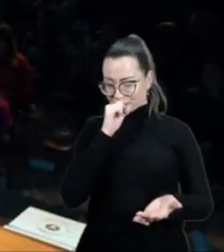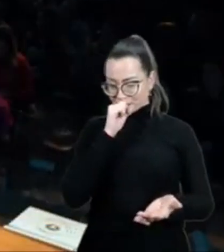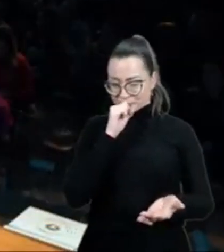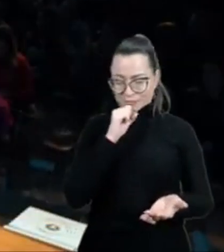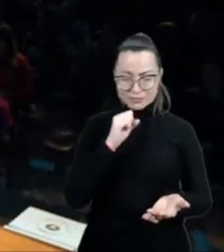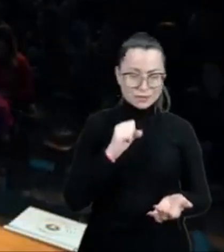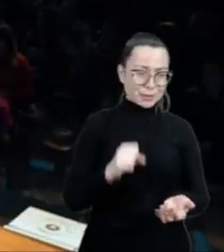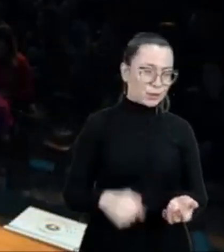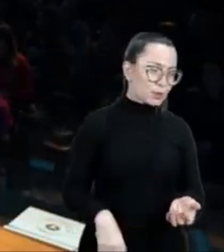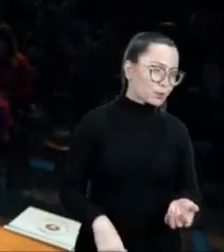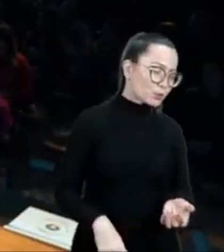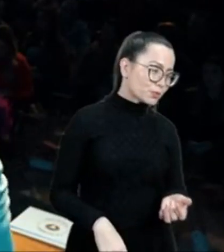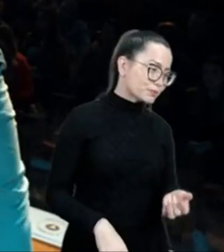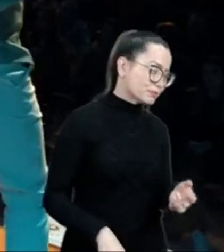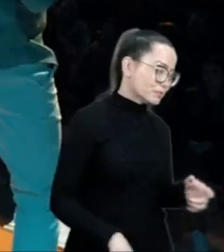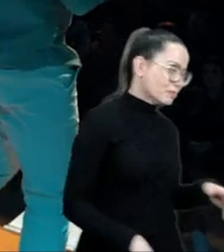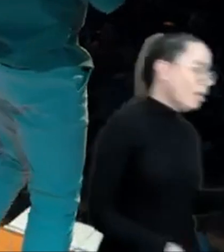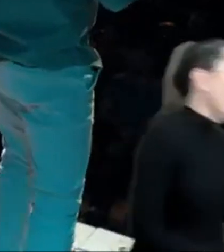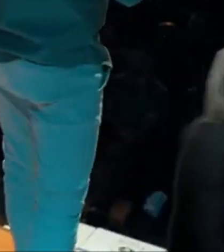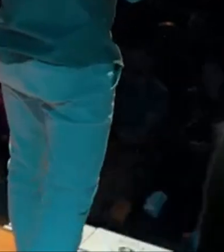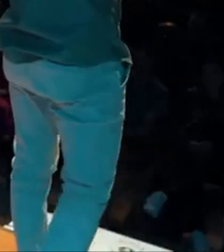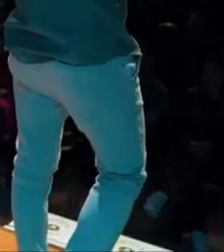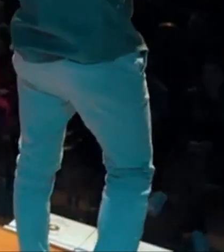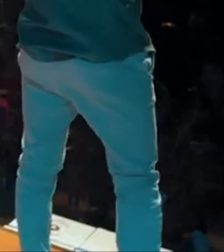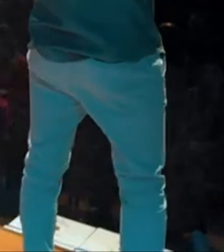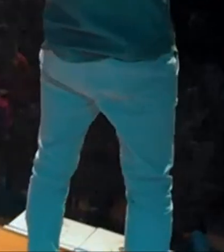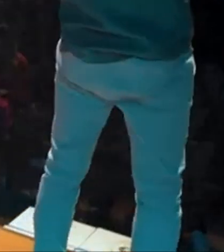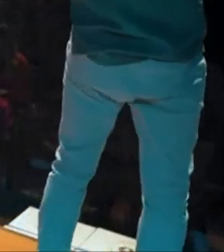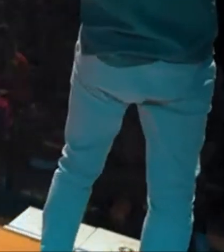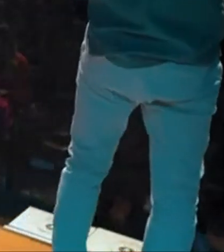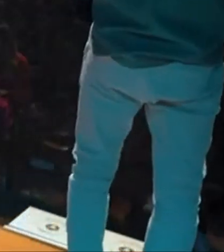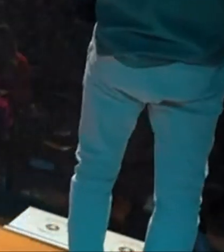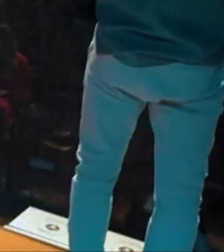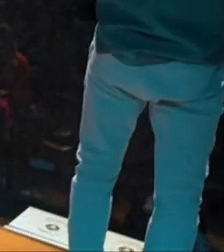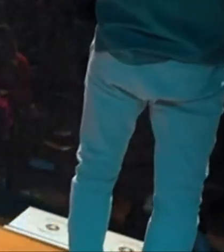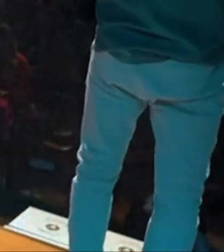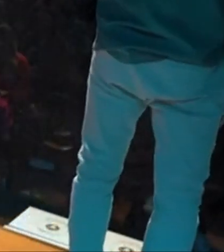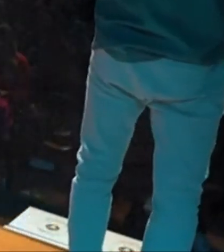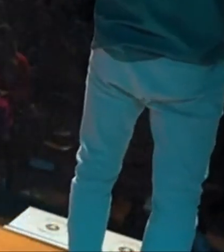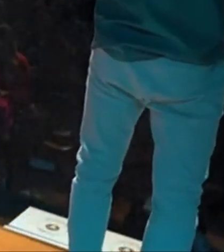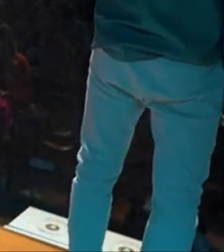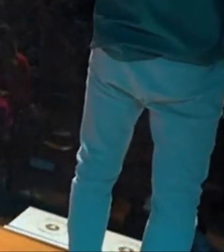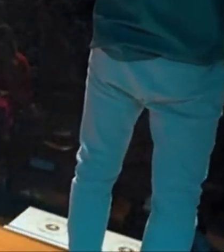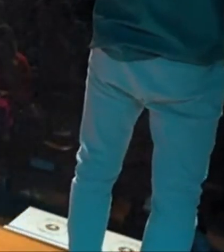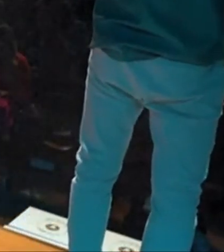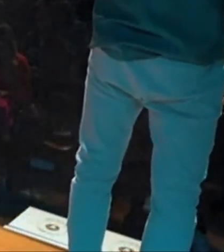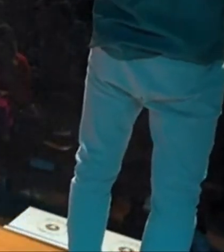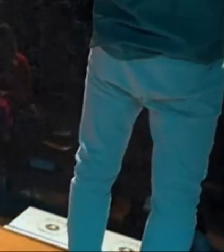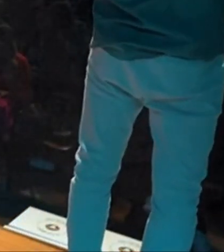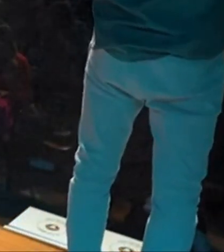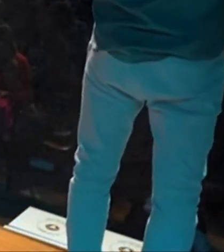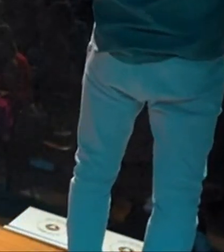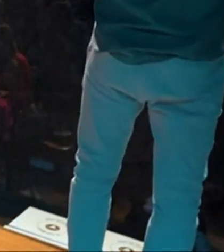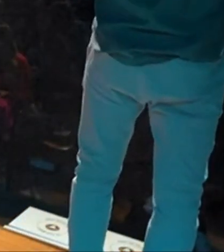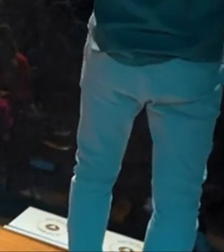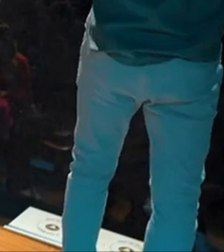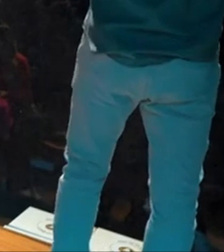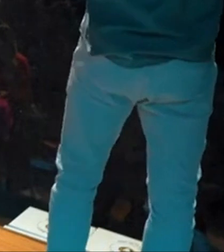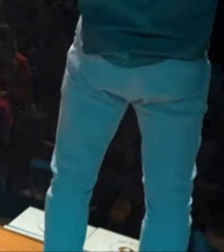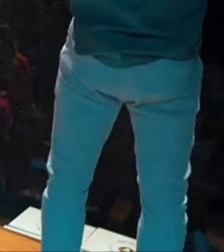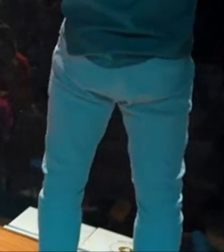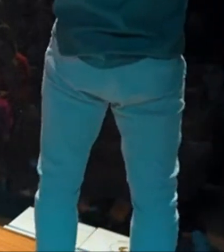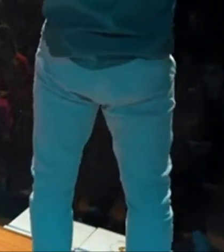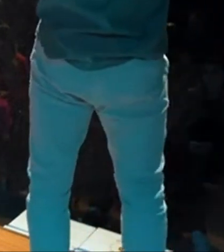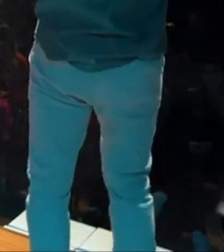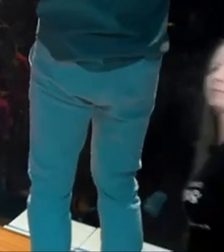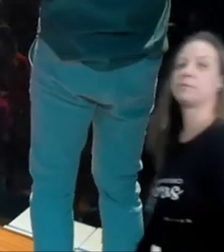que Deus manda para nos amar, independente do que a gente pode dar, são pessoas que olham nos nossos olhos